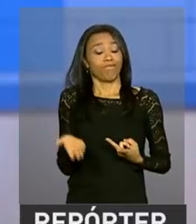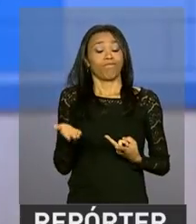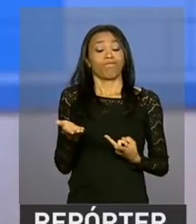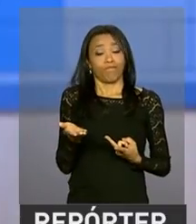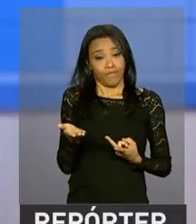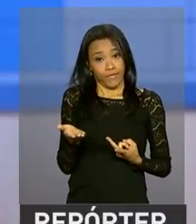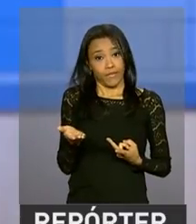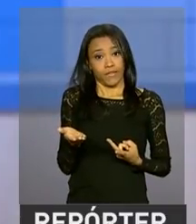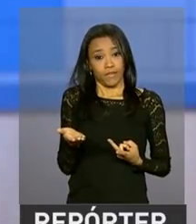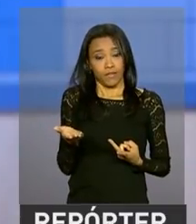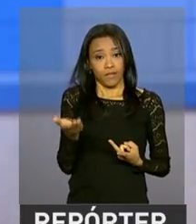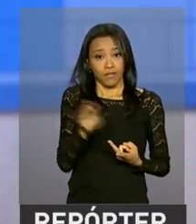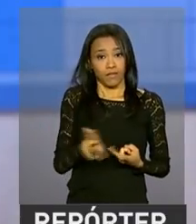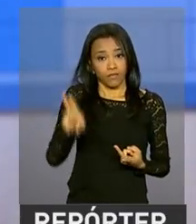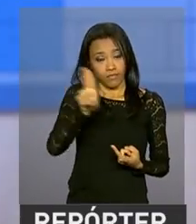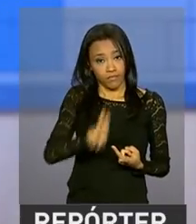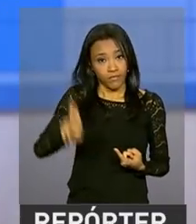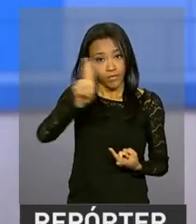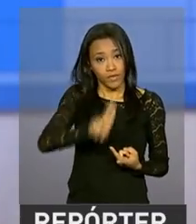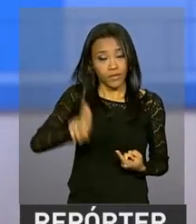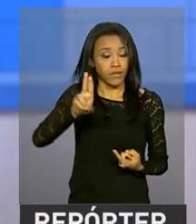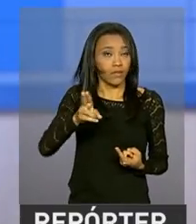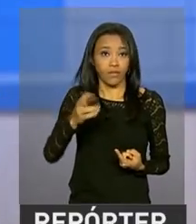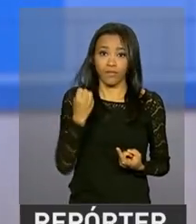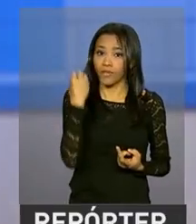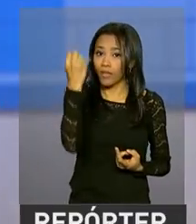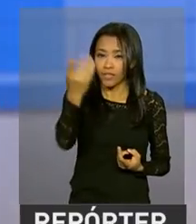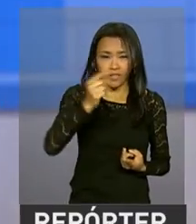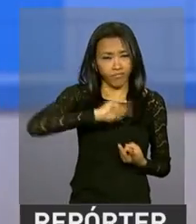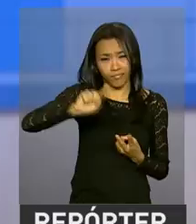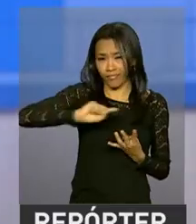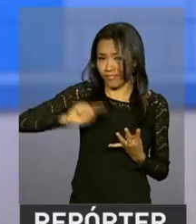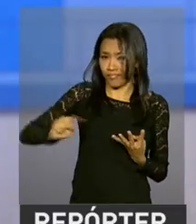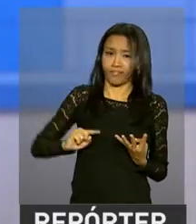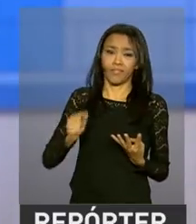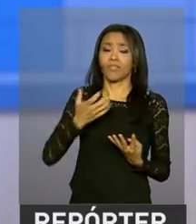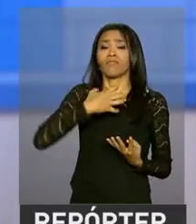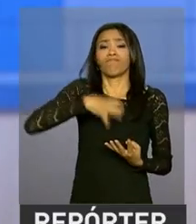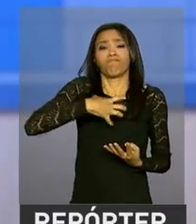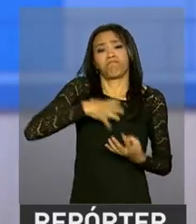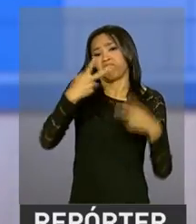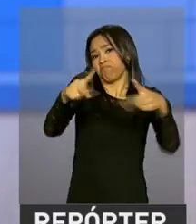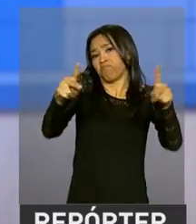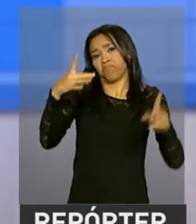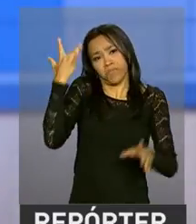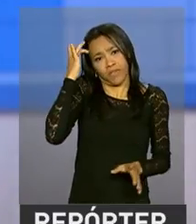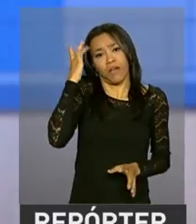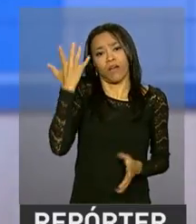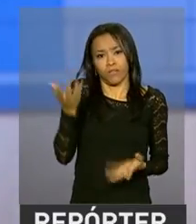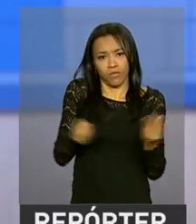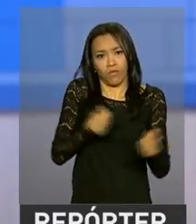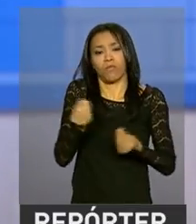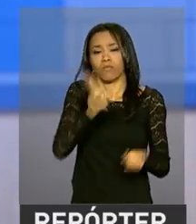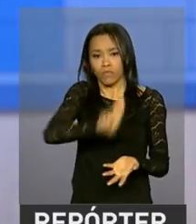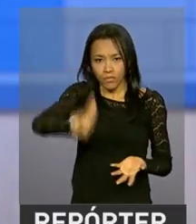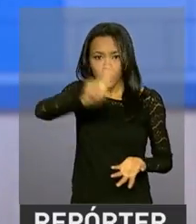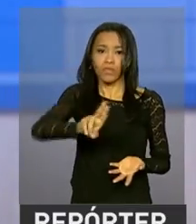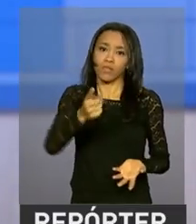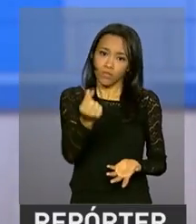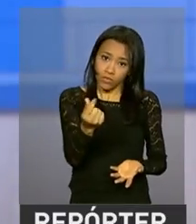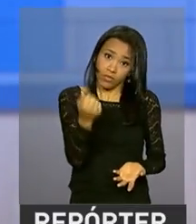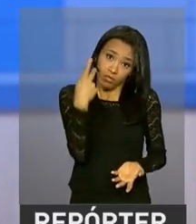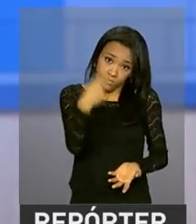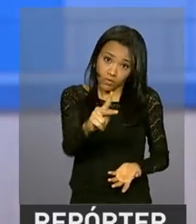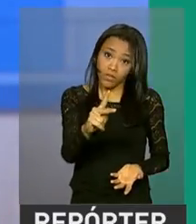desfrutar fazendo viagens, enfim, aplicando da maneira que você acha que deva aplicar junto a você